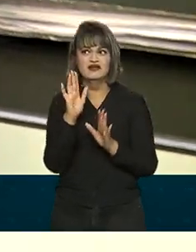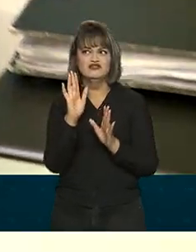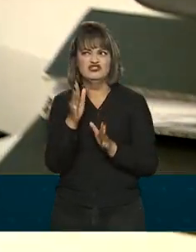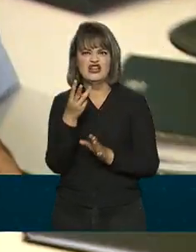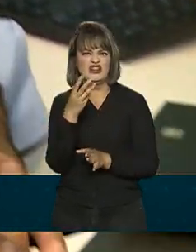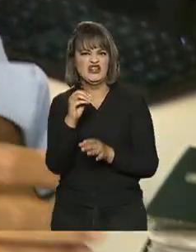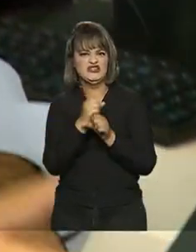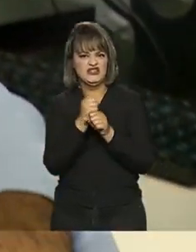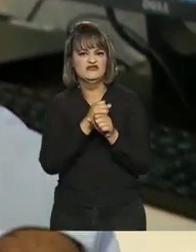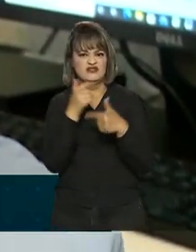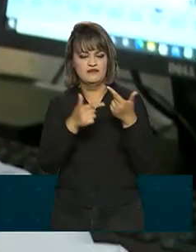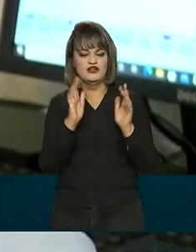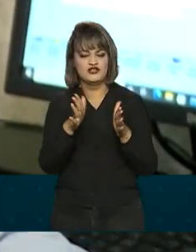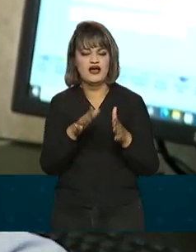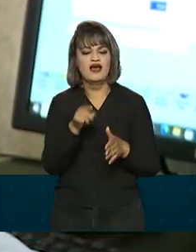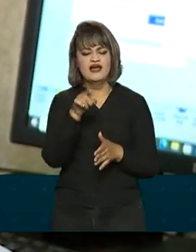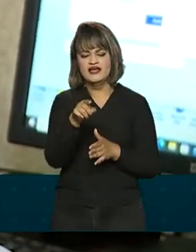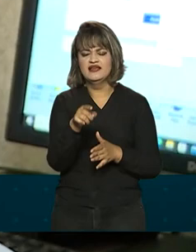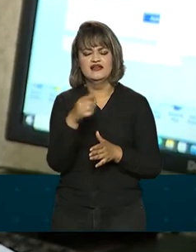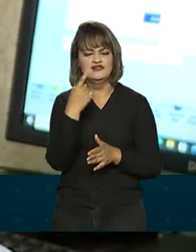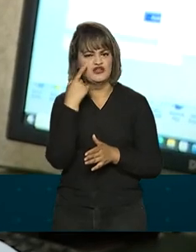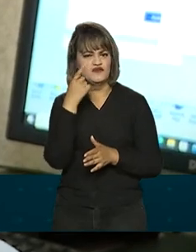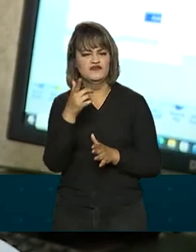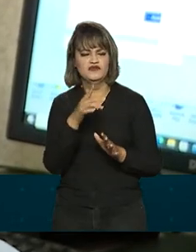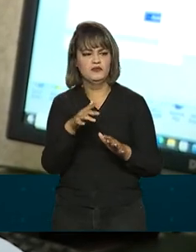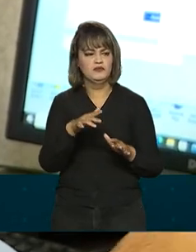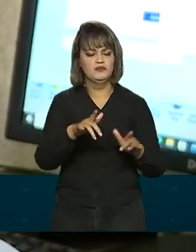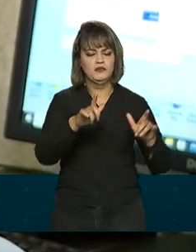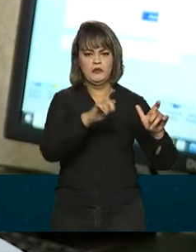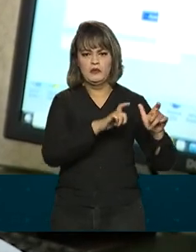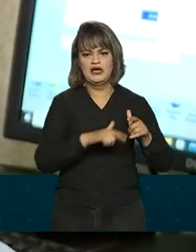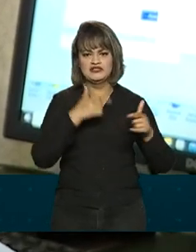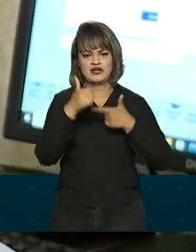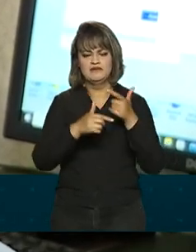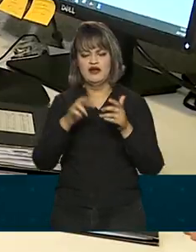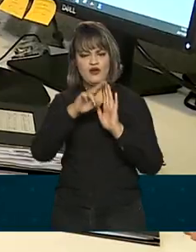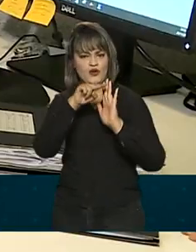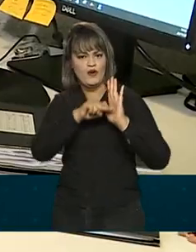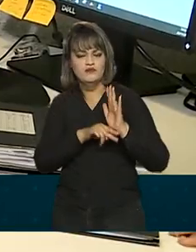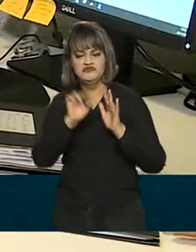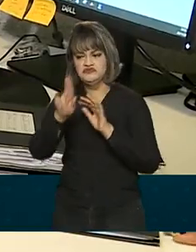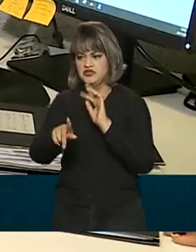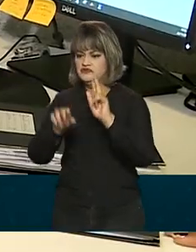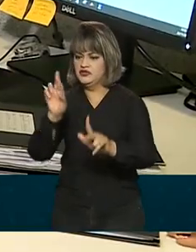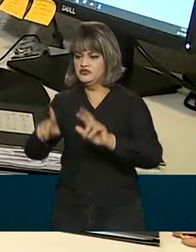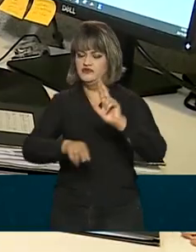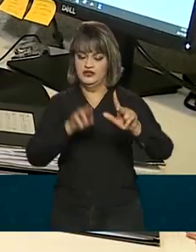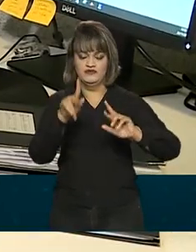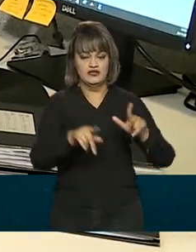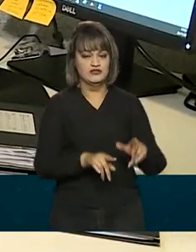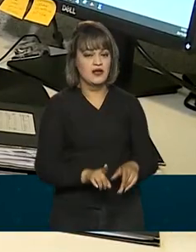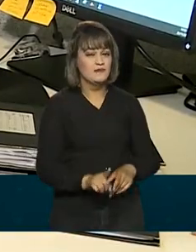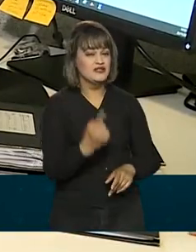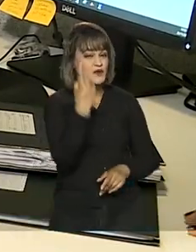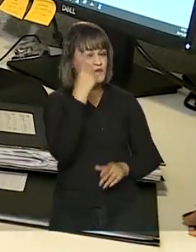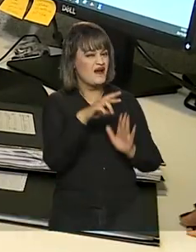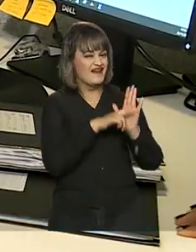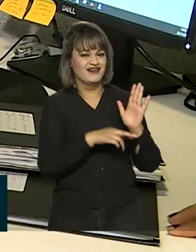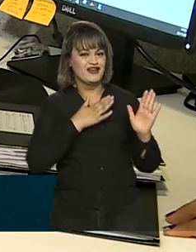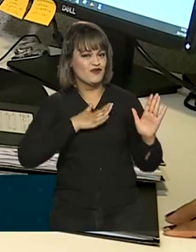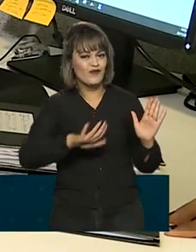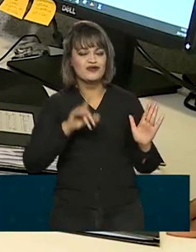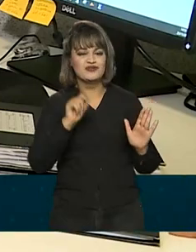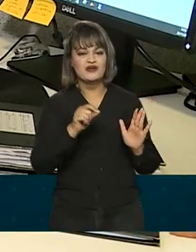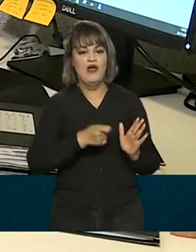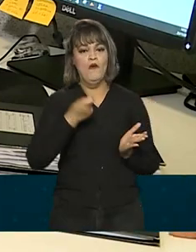Em todo esse tempo ele passou por diferentes ambientes de trabalho e normas. Mas se tem uma regra que ele não concorda